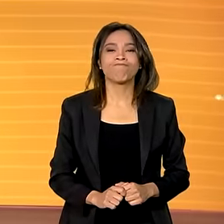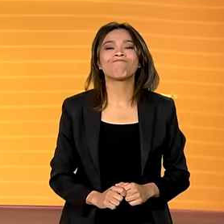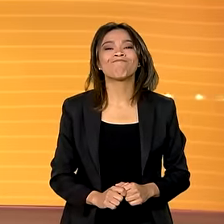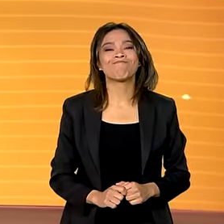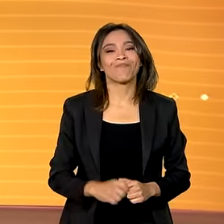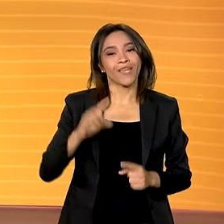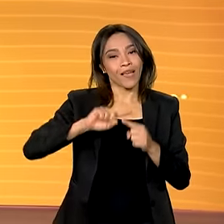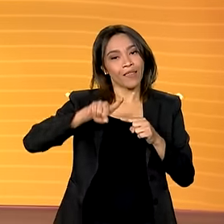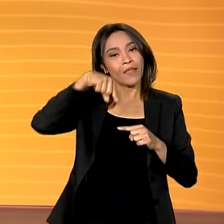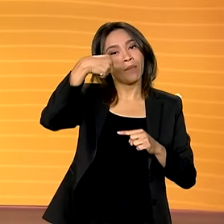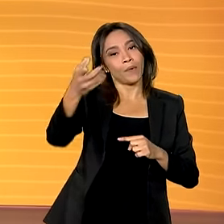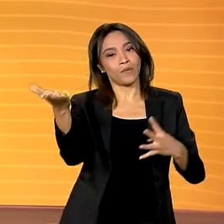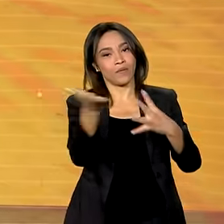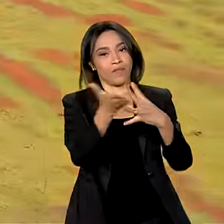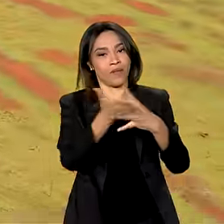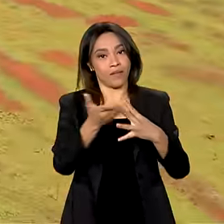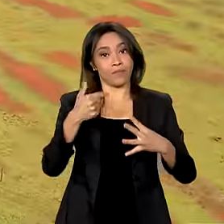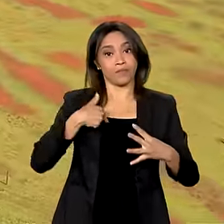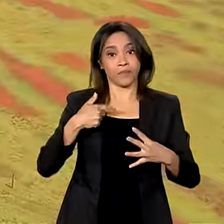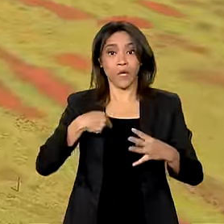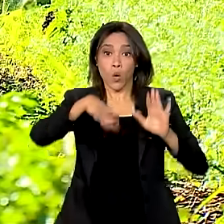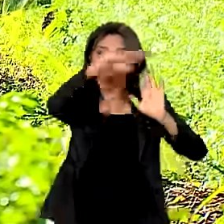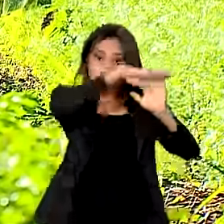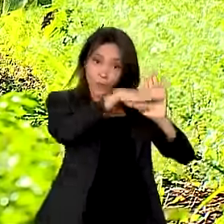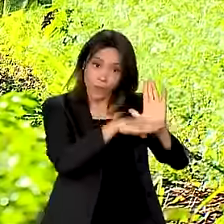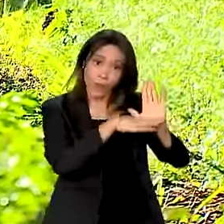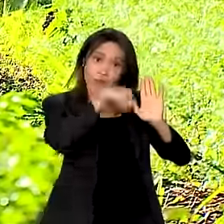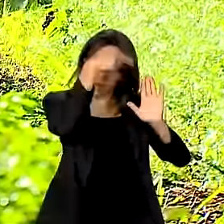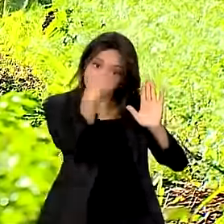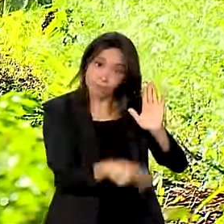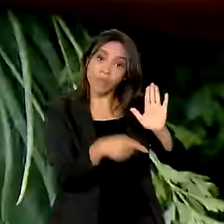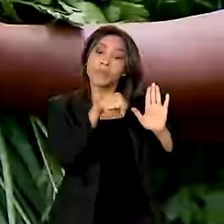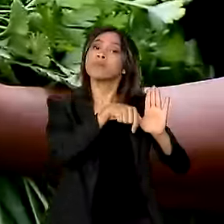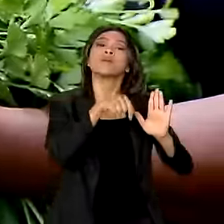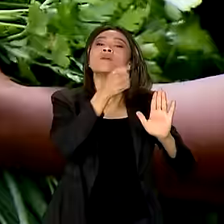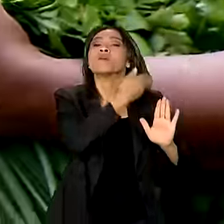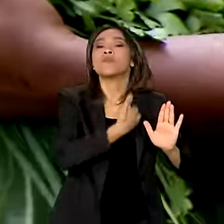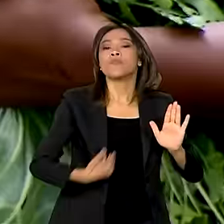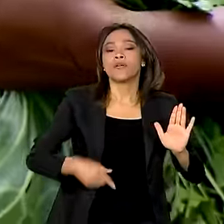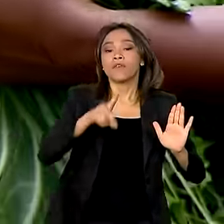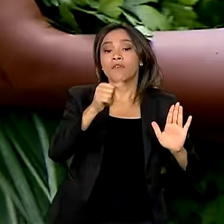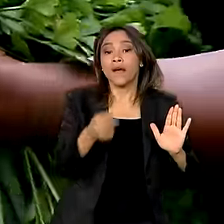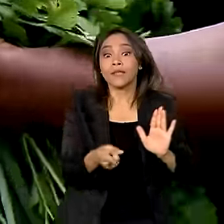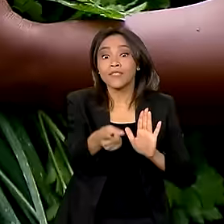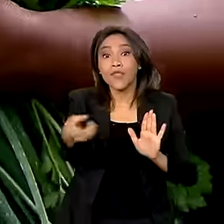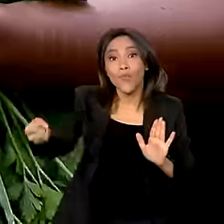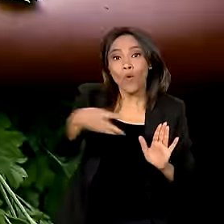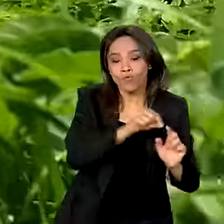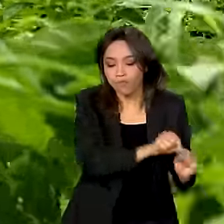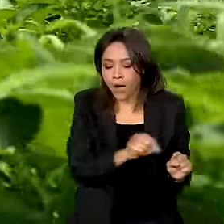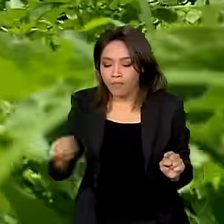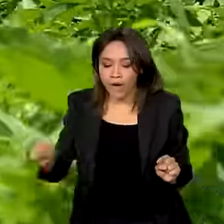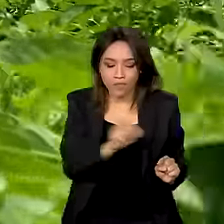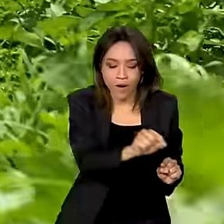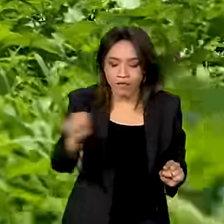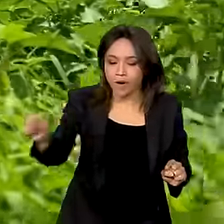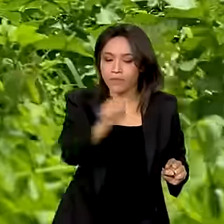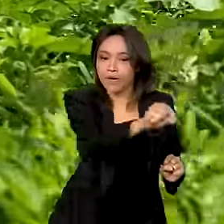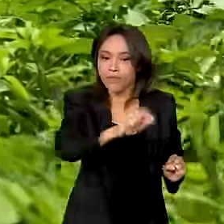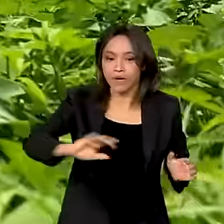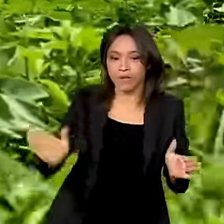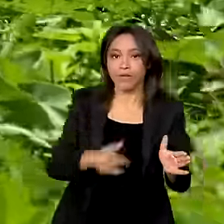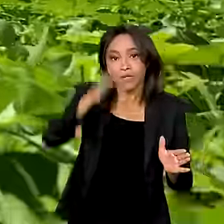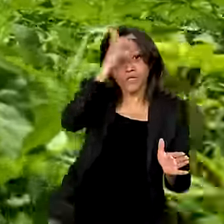Veja depois do intervalo, o programa Rotas de Integração Nacional vai implementar este ano dois novos polos produtivos, o da